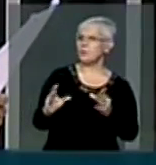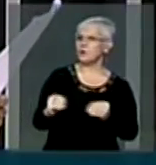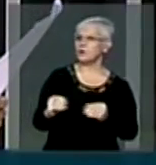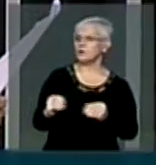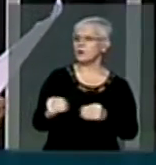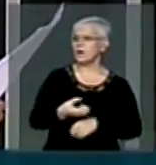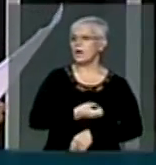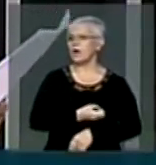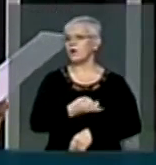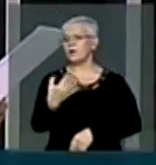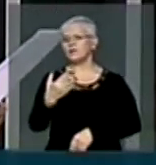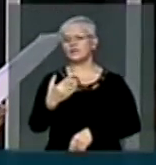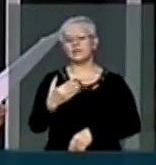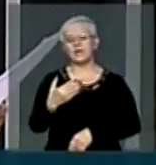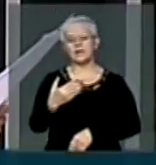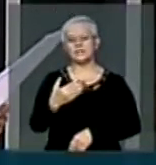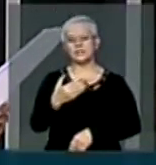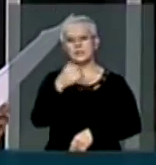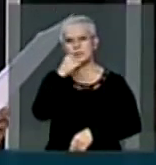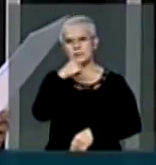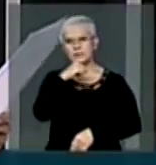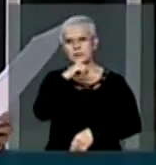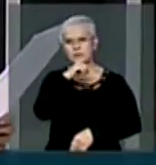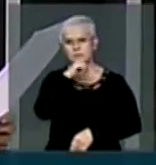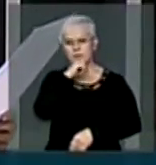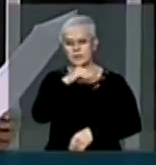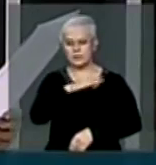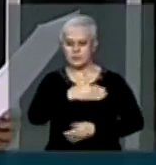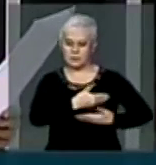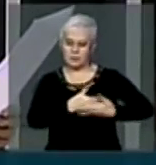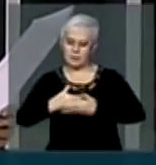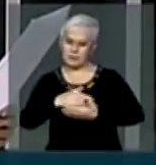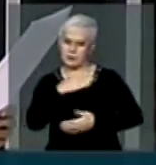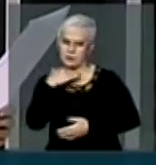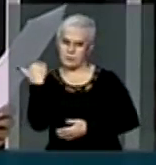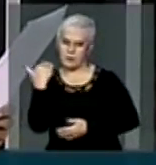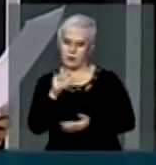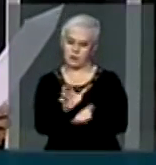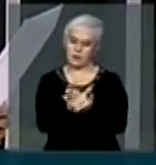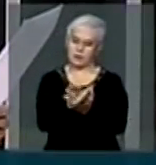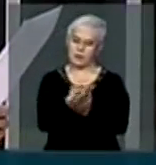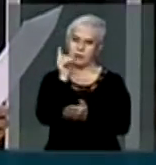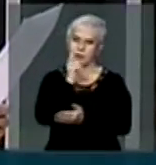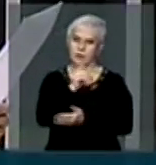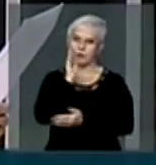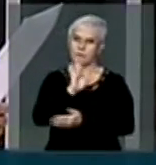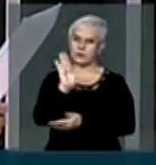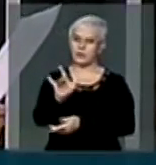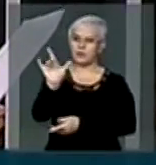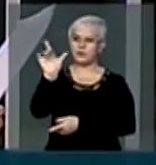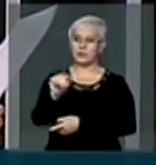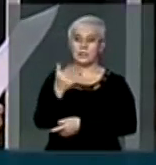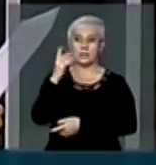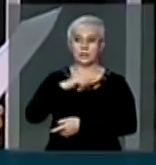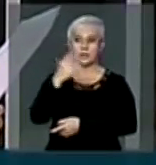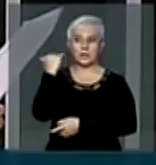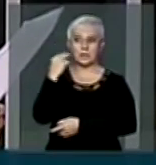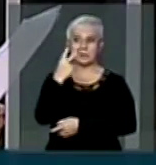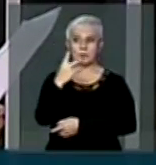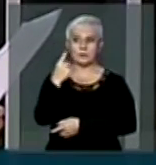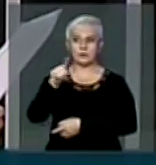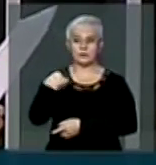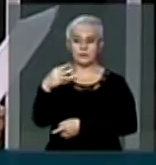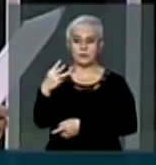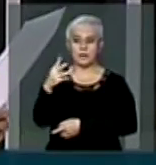índices de mortalidade materna infantil. Em Pernambuco, o Mãe Coruja já conseguiu reduzir de 21,3